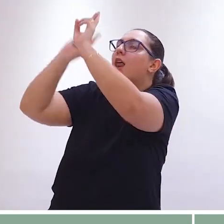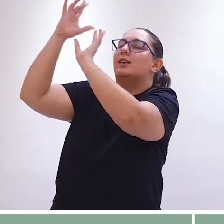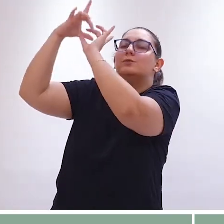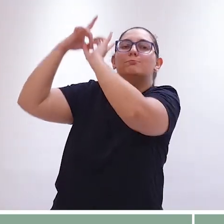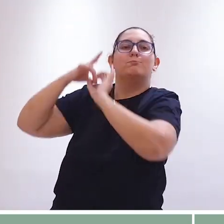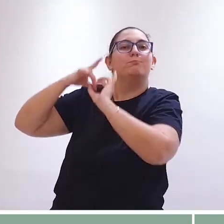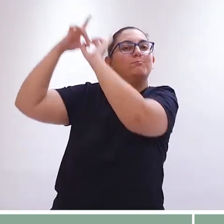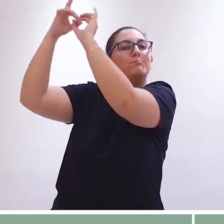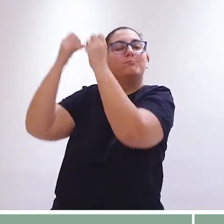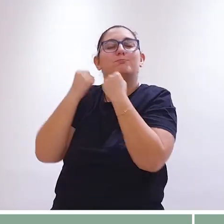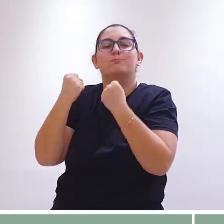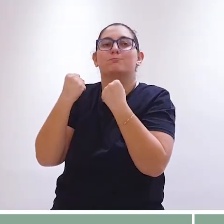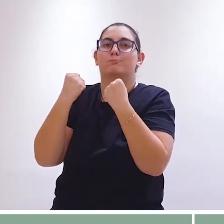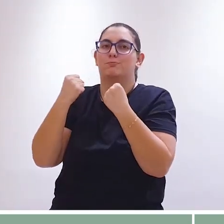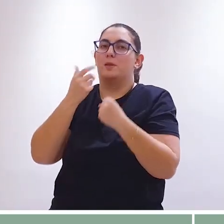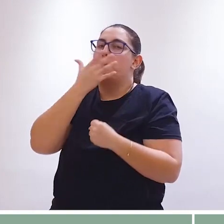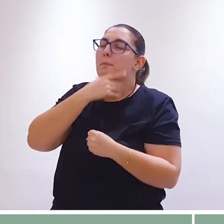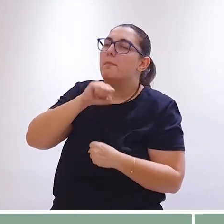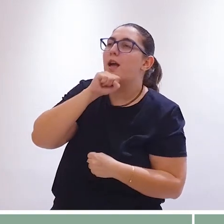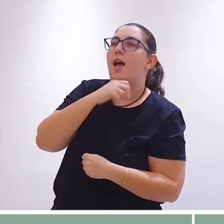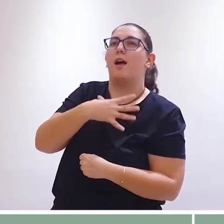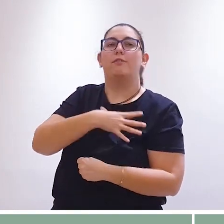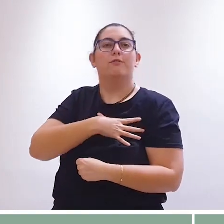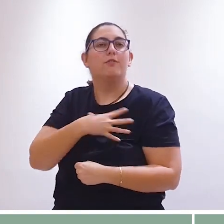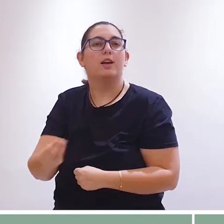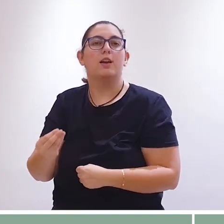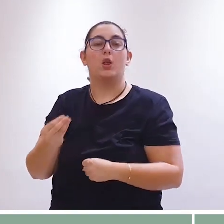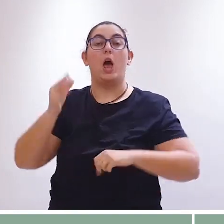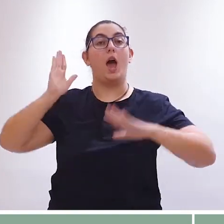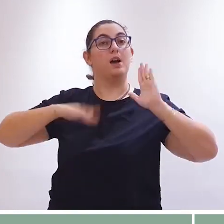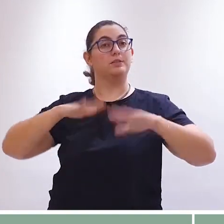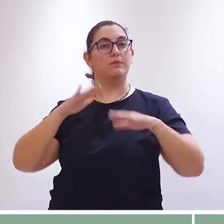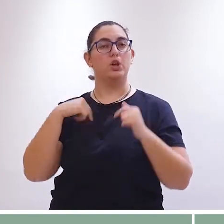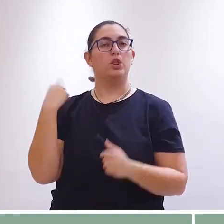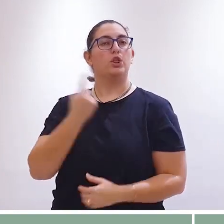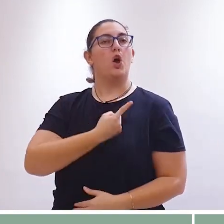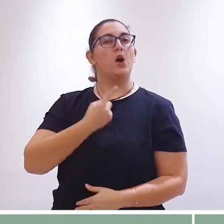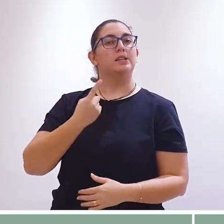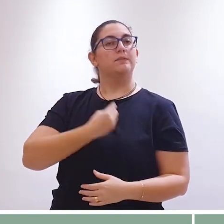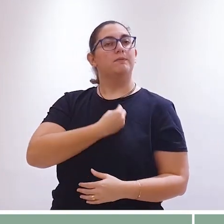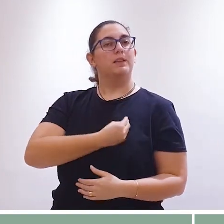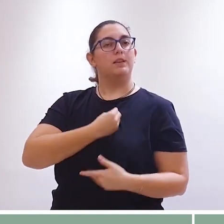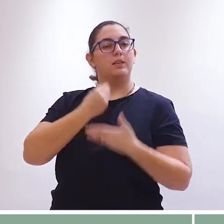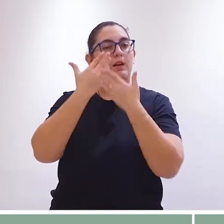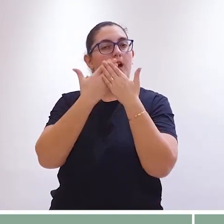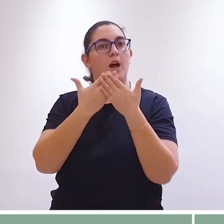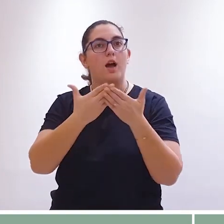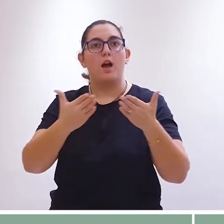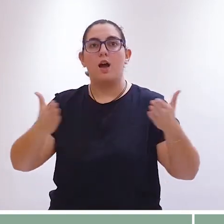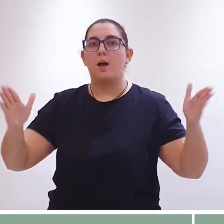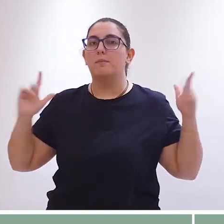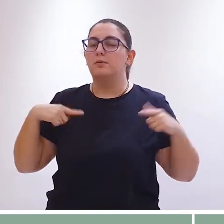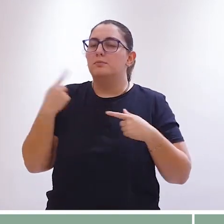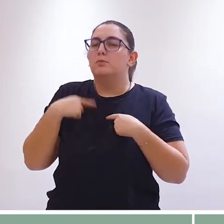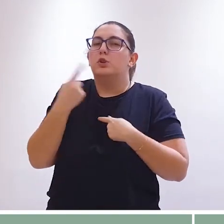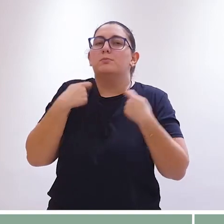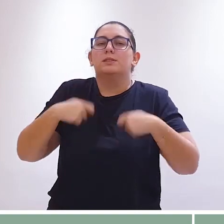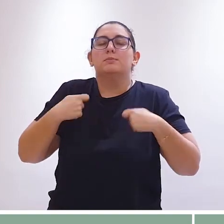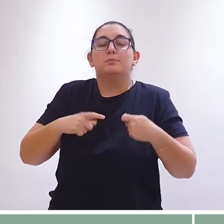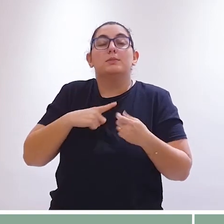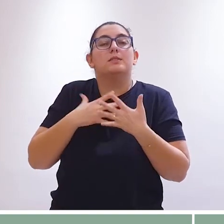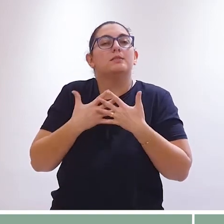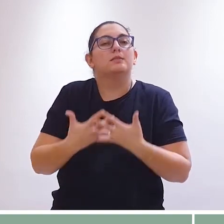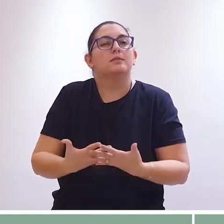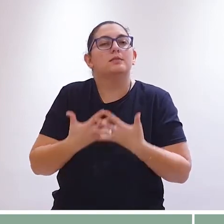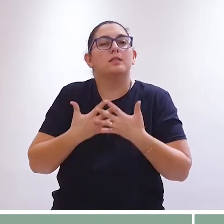numa relação de pai e filho. A nossa pequena vida é um instante em aberto. Somos chamados a cultivá-la